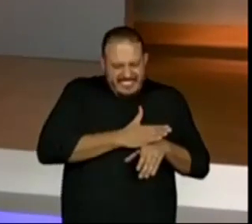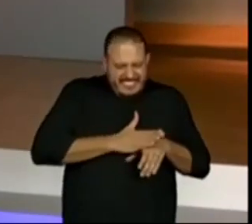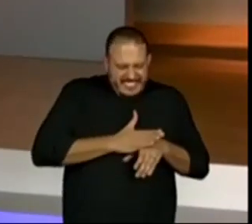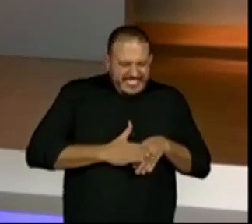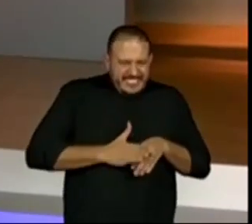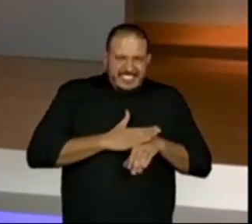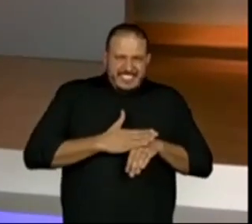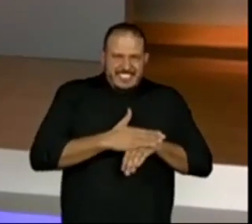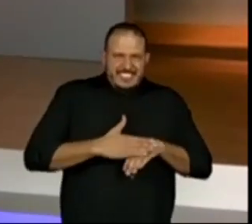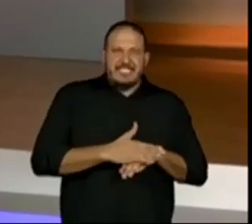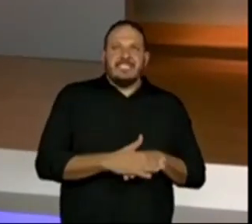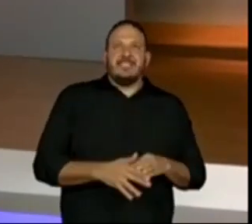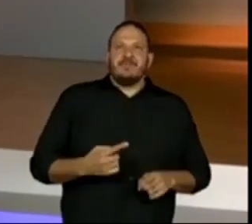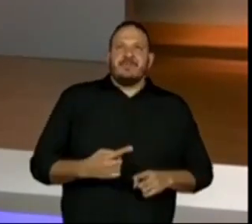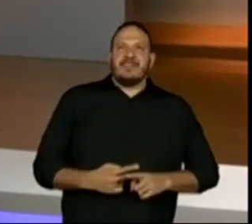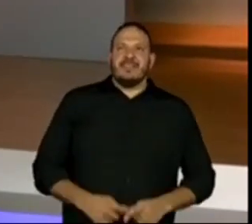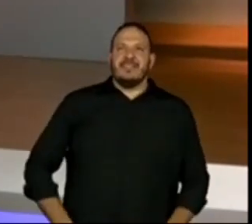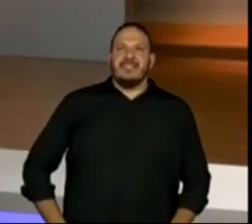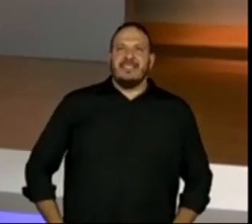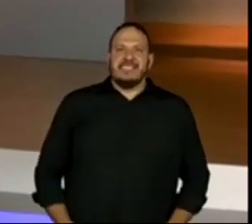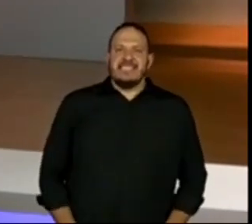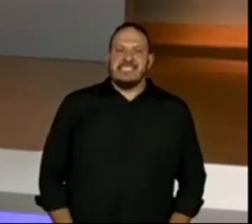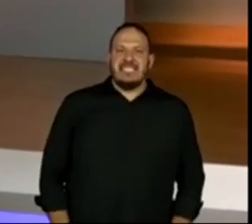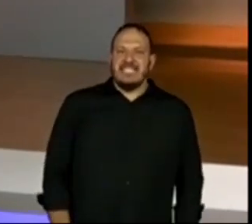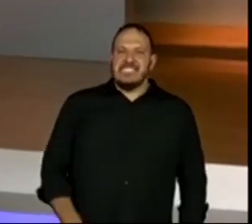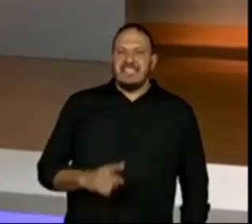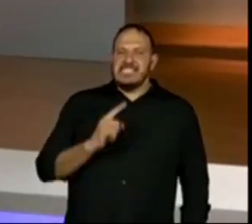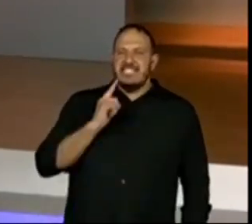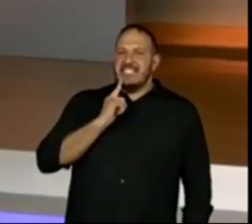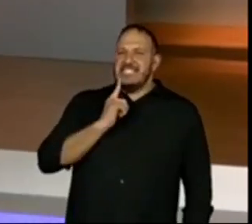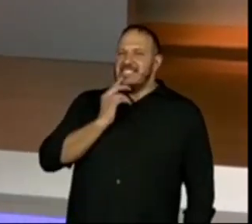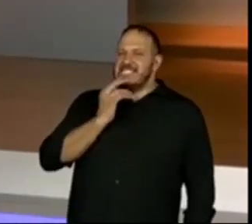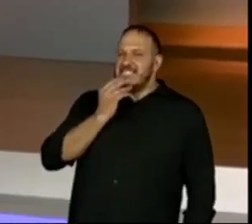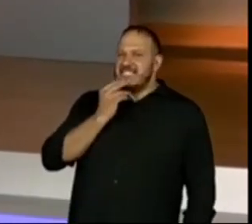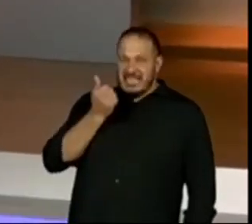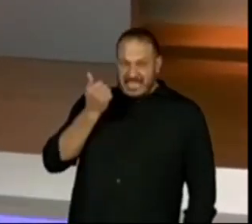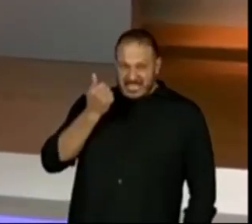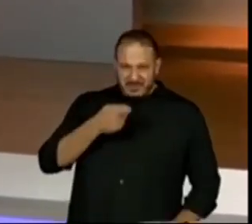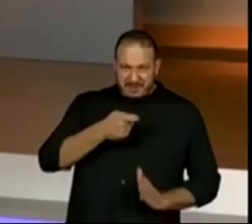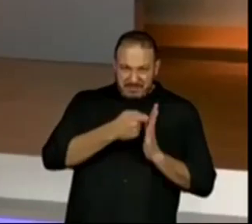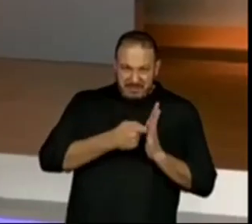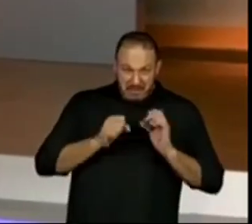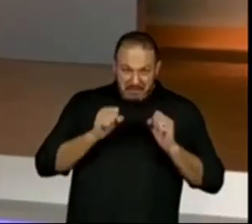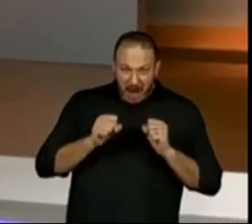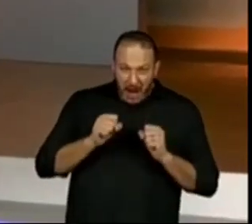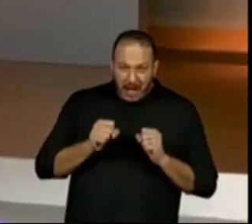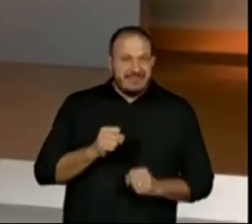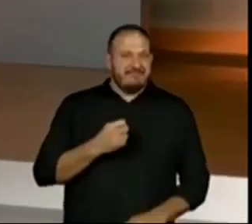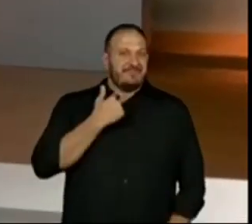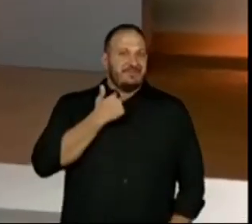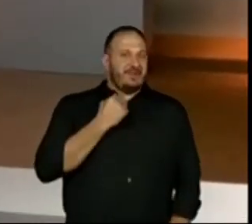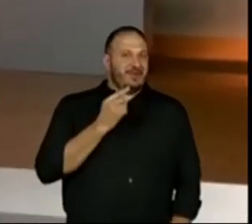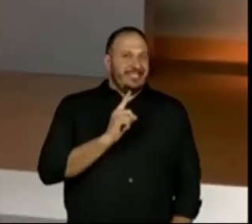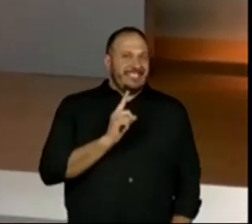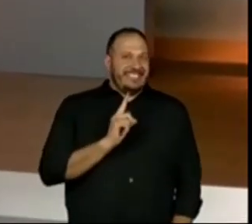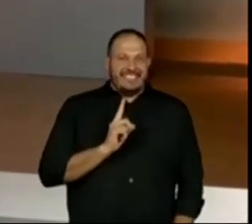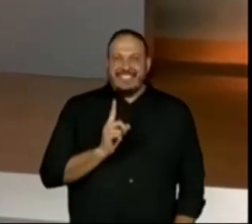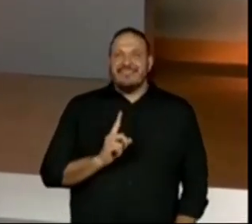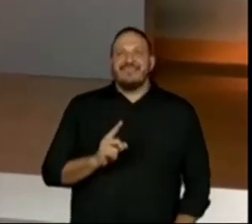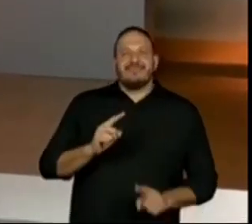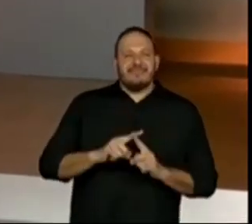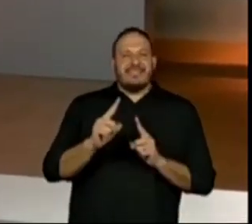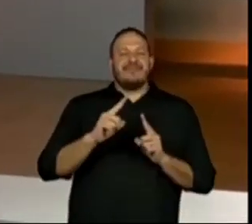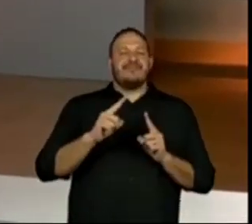Ai, eu errei. Olha que feio. Isso aqui não pode acontecer quando a está passando a limpo. Um